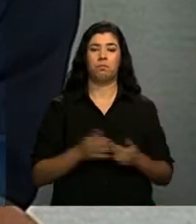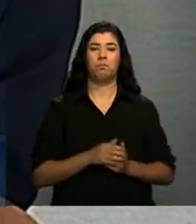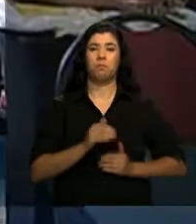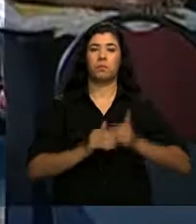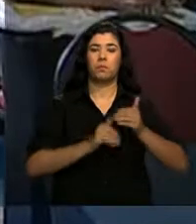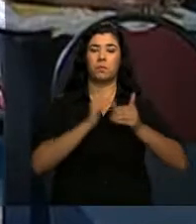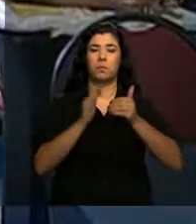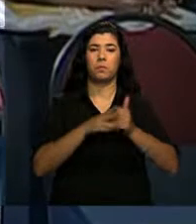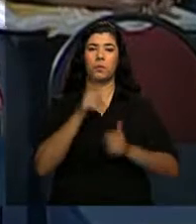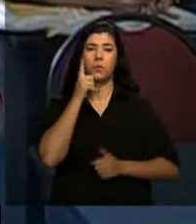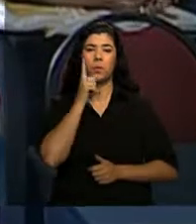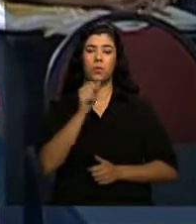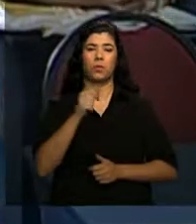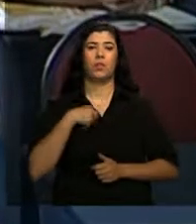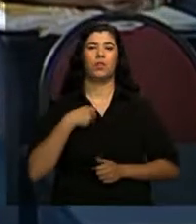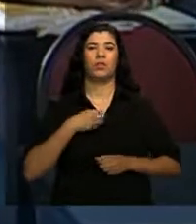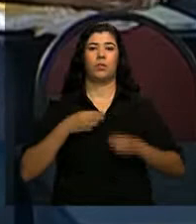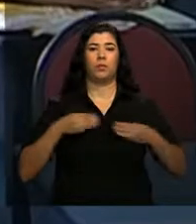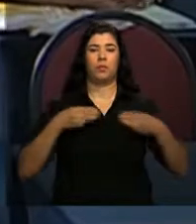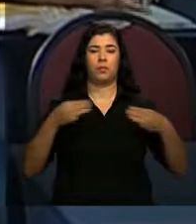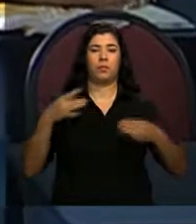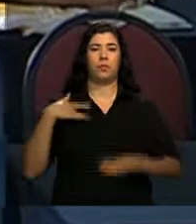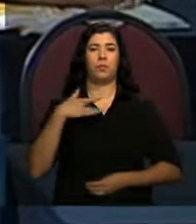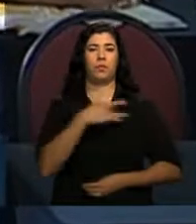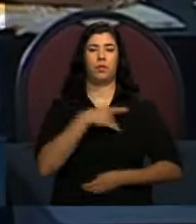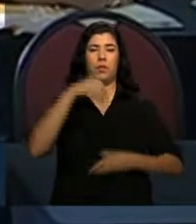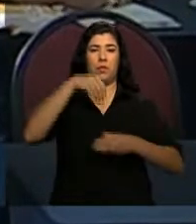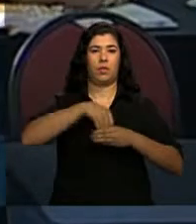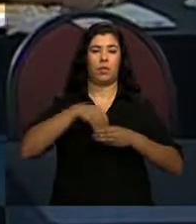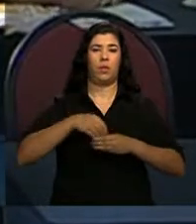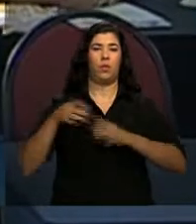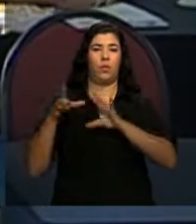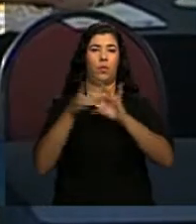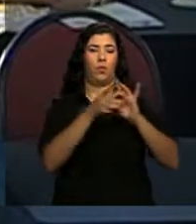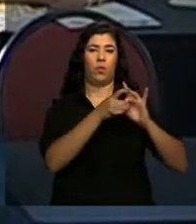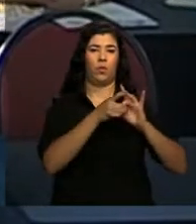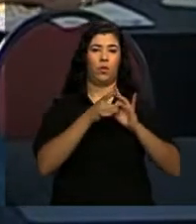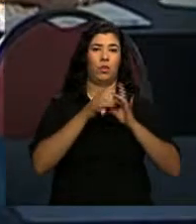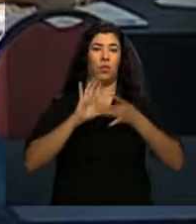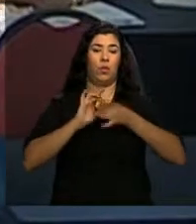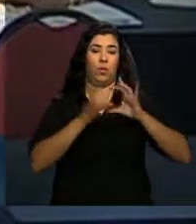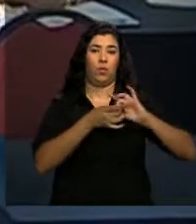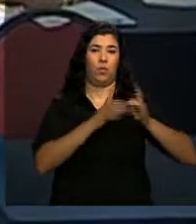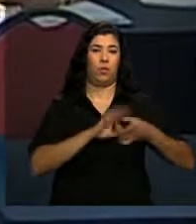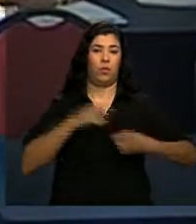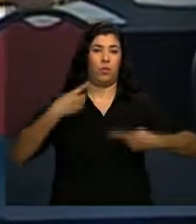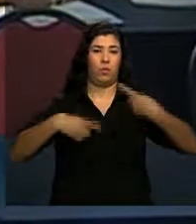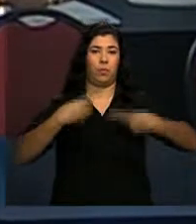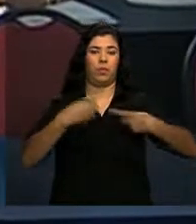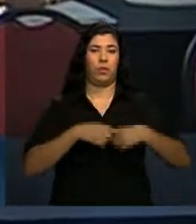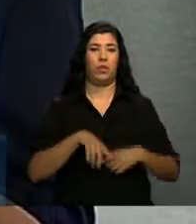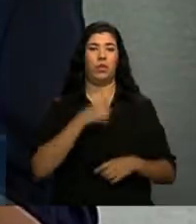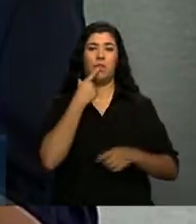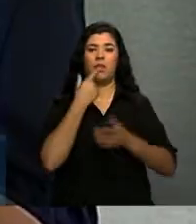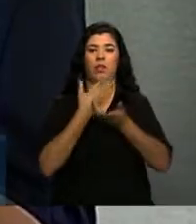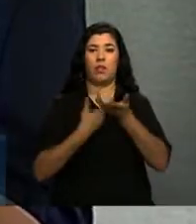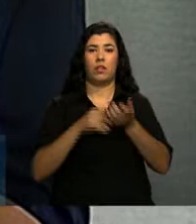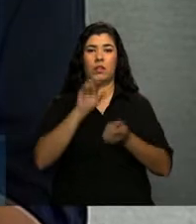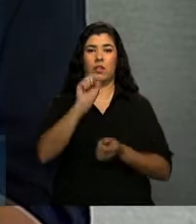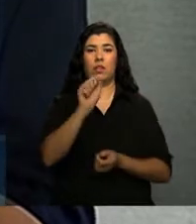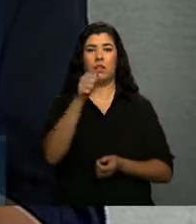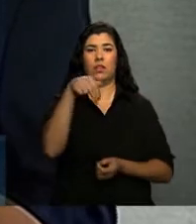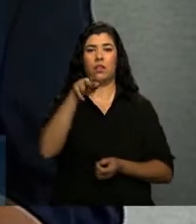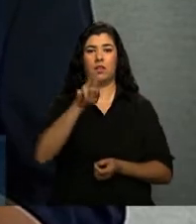Ministério da Saúde no âmbito da política nacional de sangue e hemoderivados. Neste momento